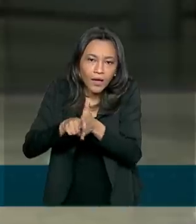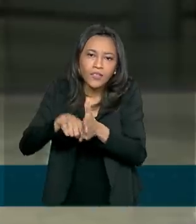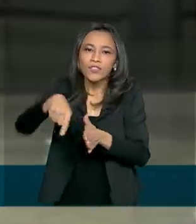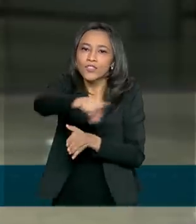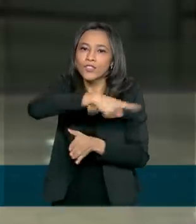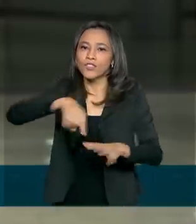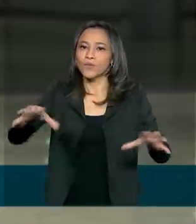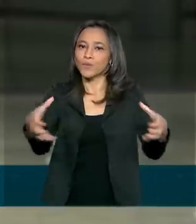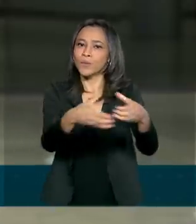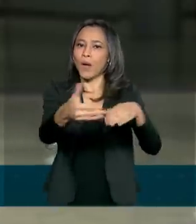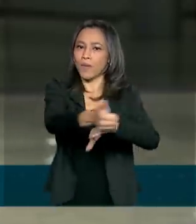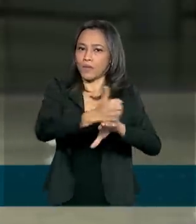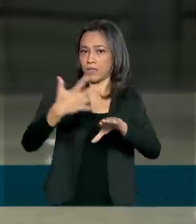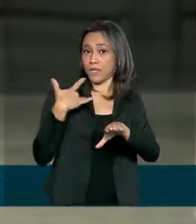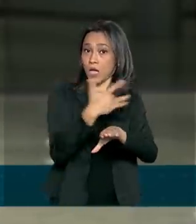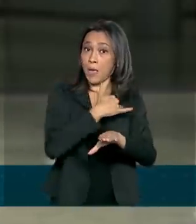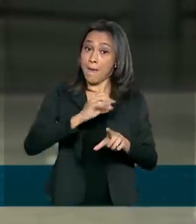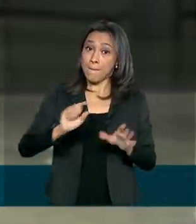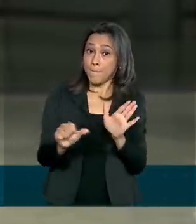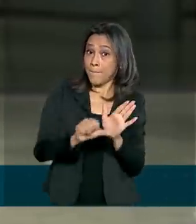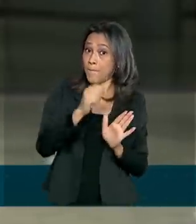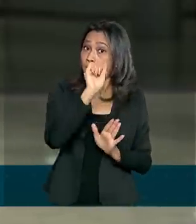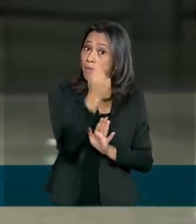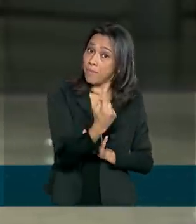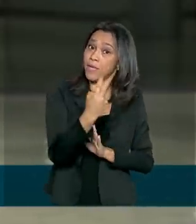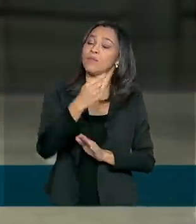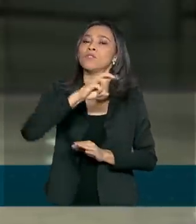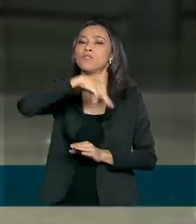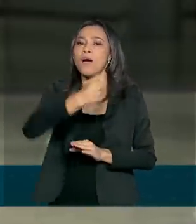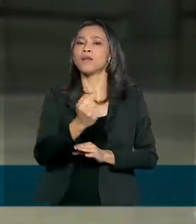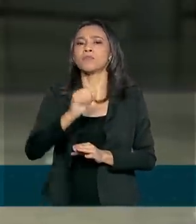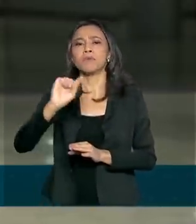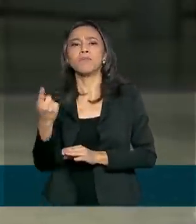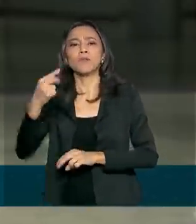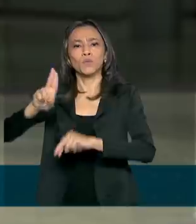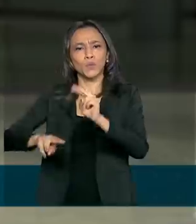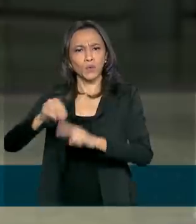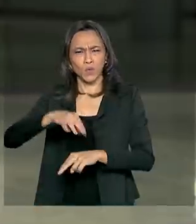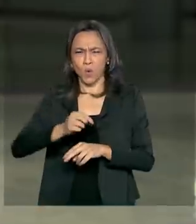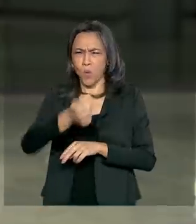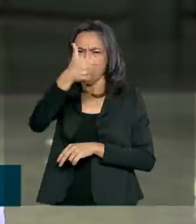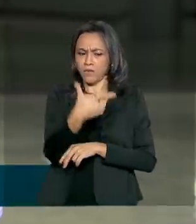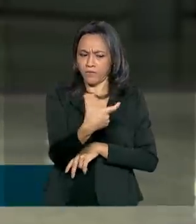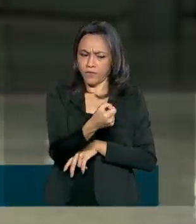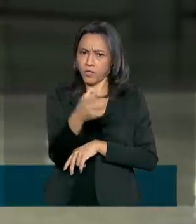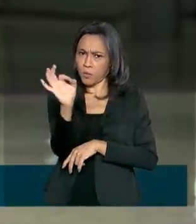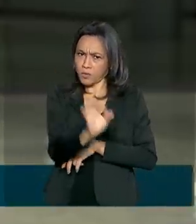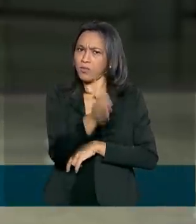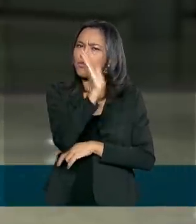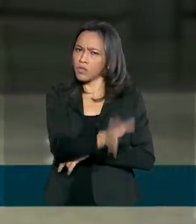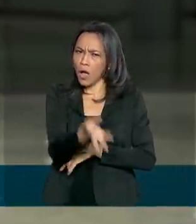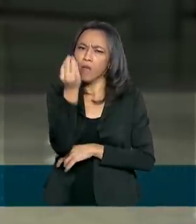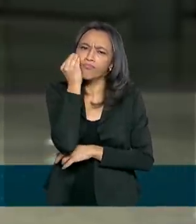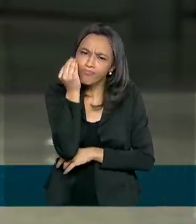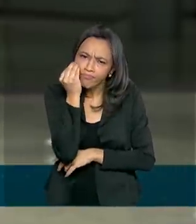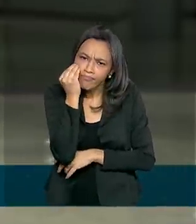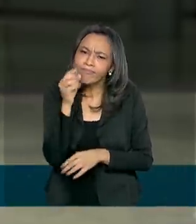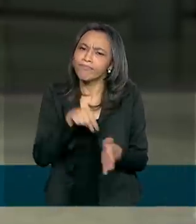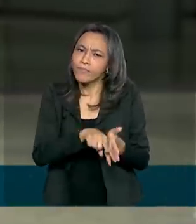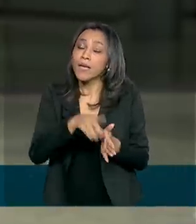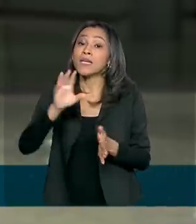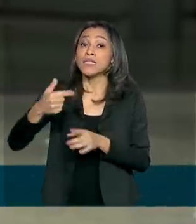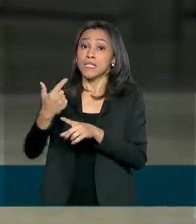De 1º de março a 1º de junho, quase 20% desses trabalhadores foram testados. 19